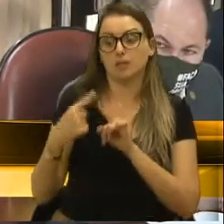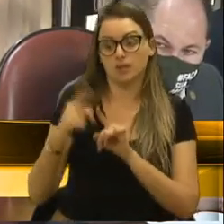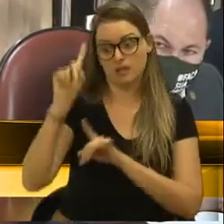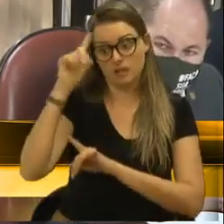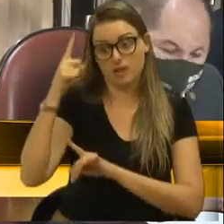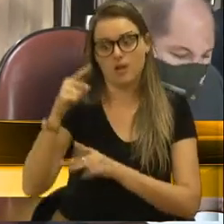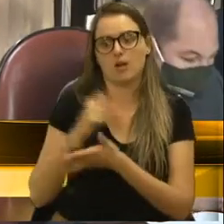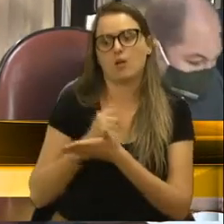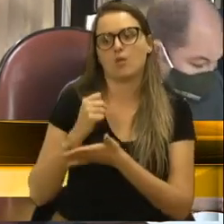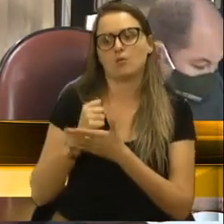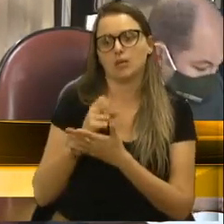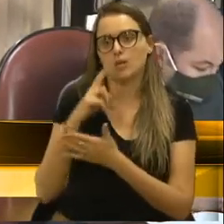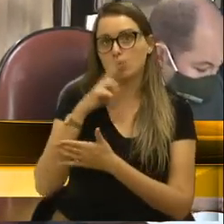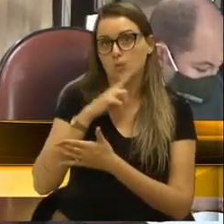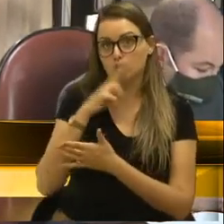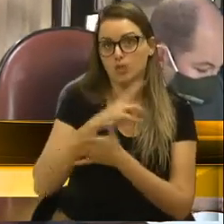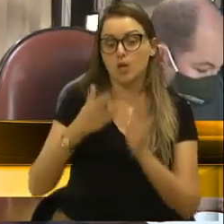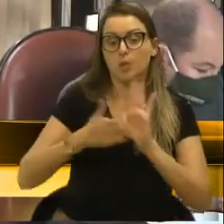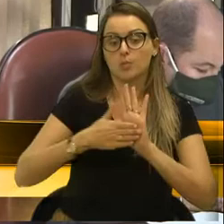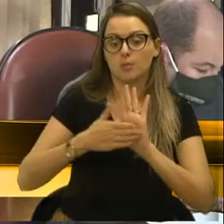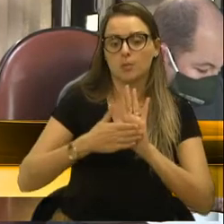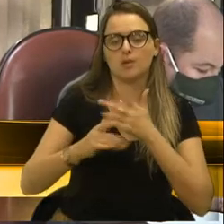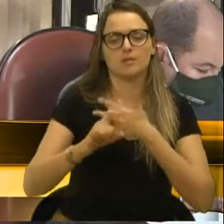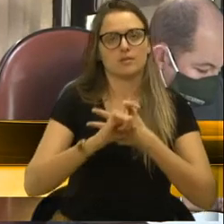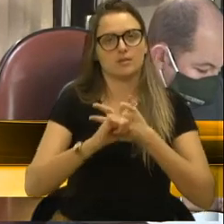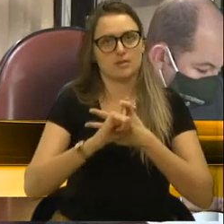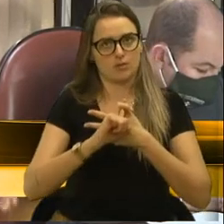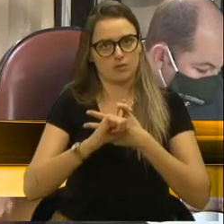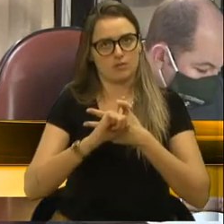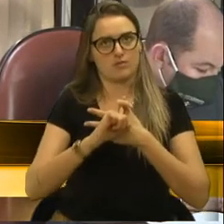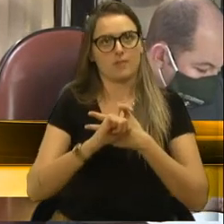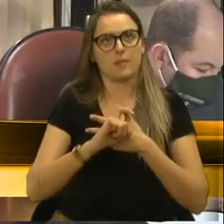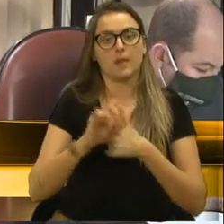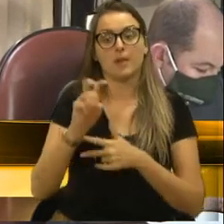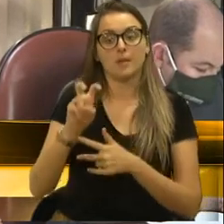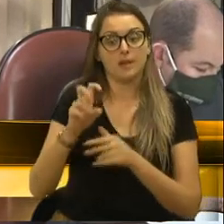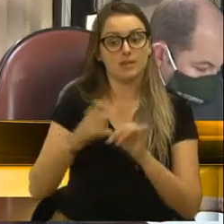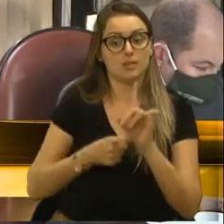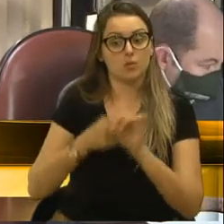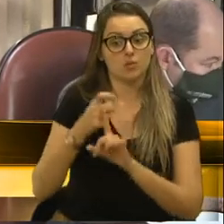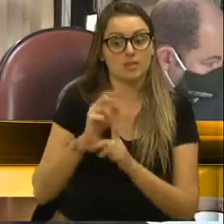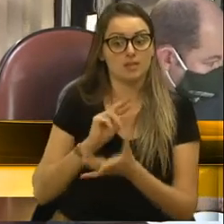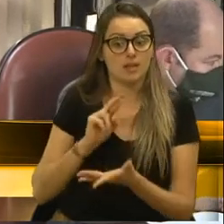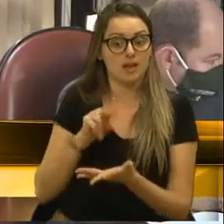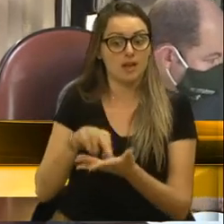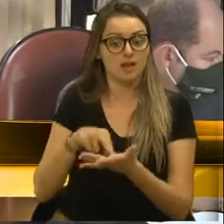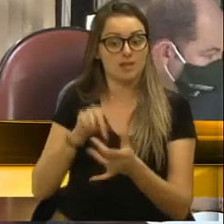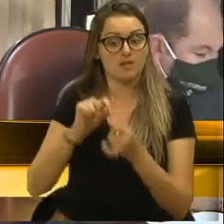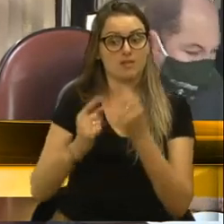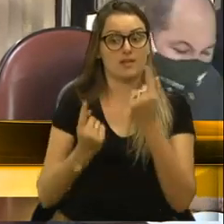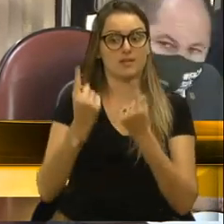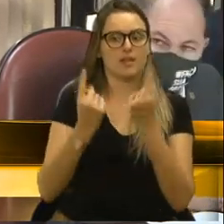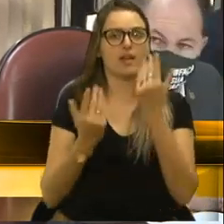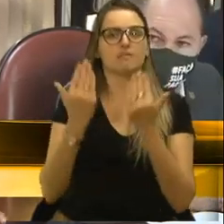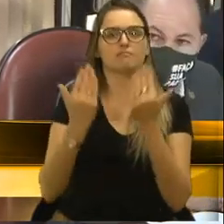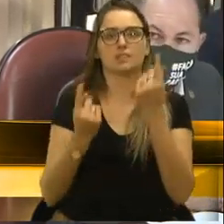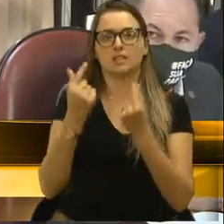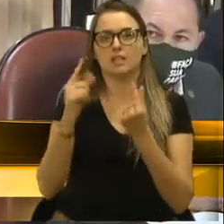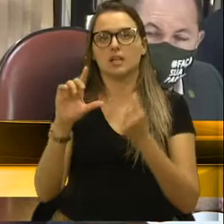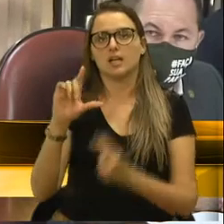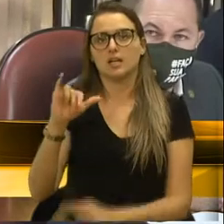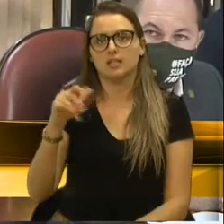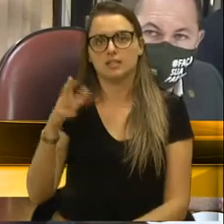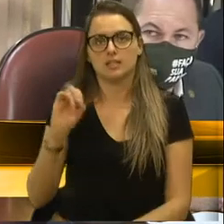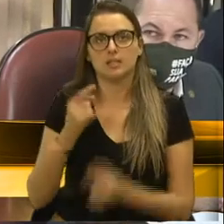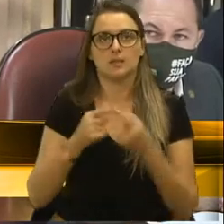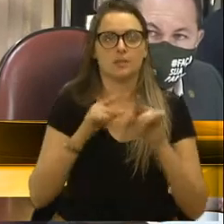contrato emergencial proposto pelo Executivo Municipal, para que, em cinco meses, realize essa licitação. Aí a vai dizer, ah, mas